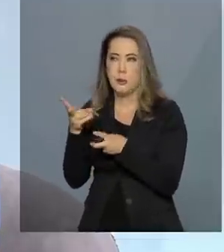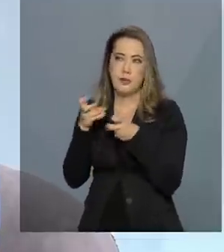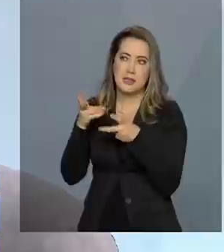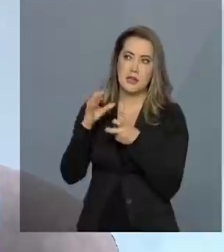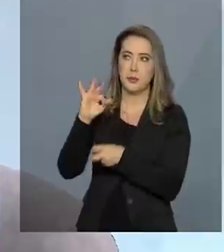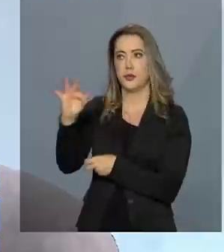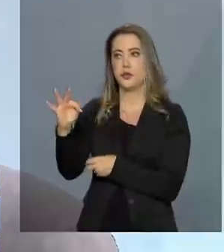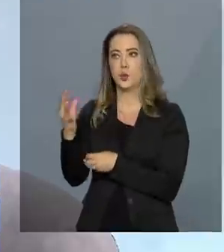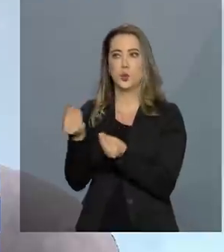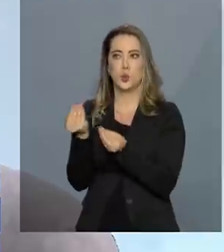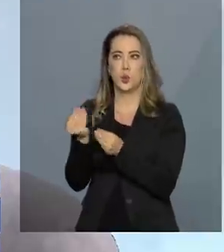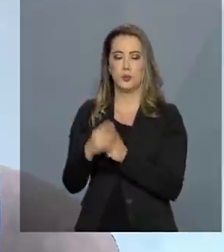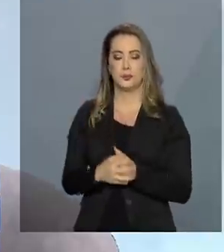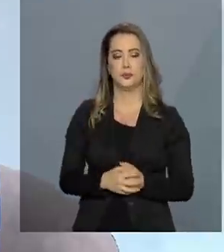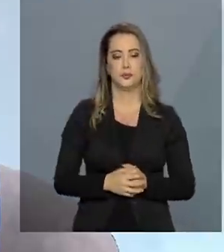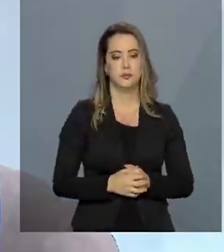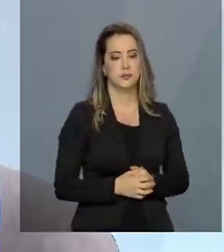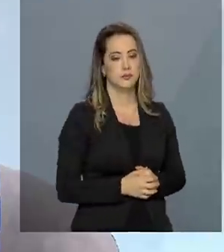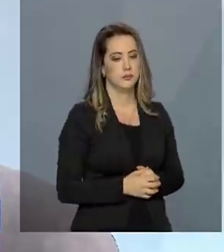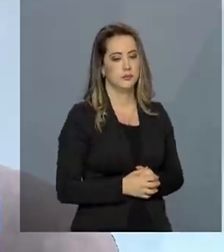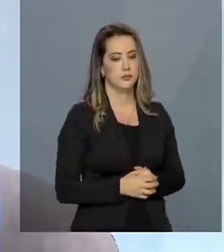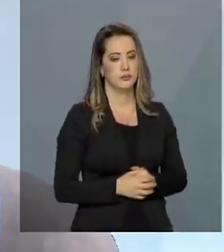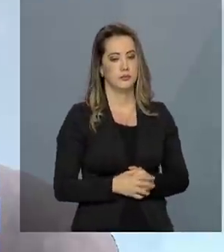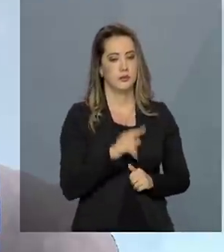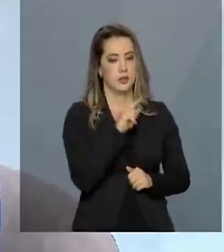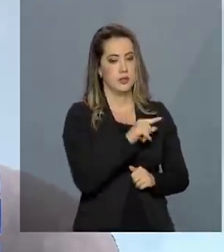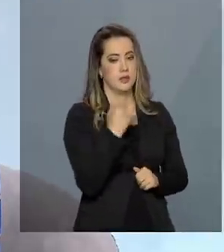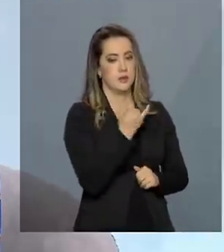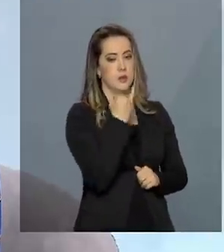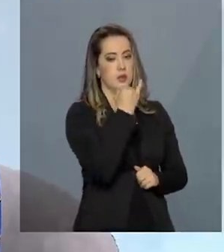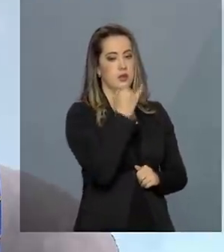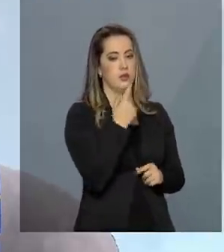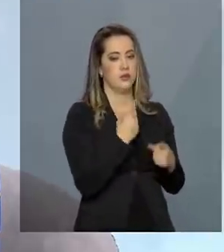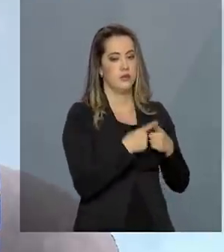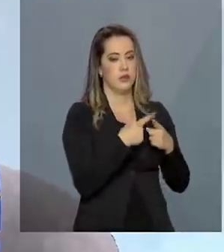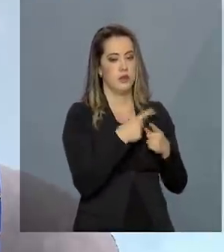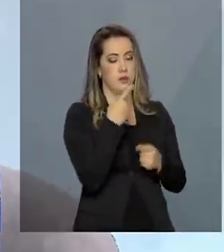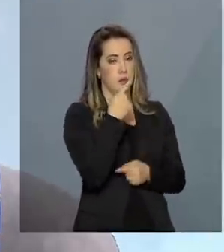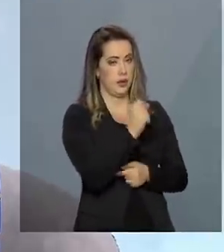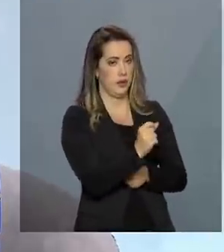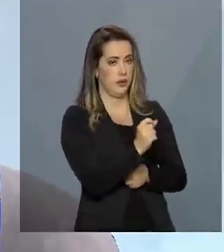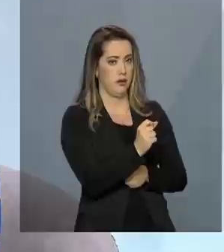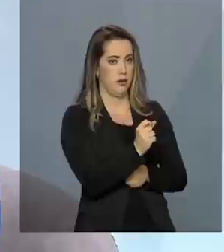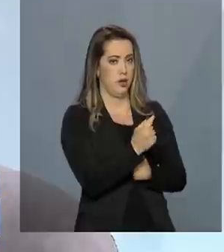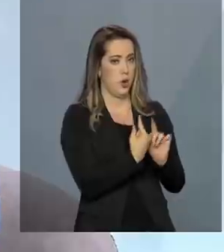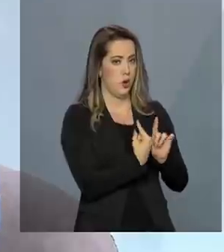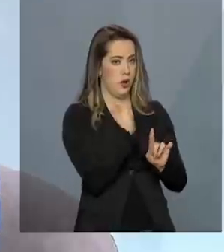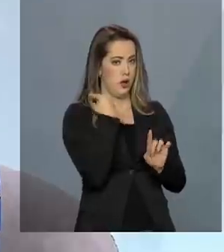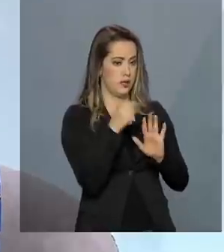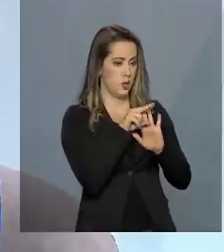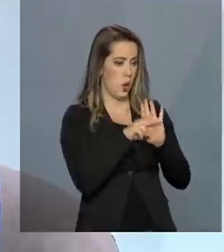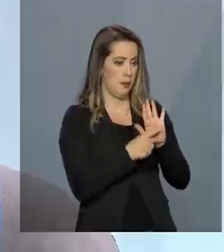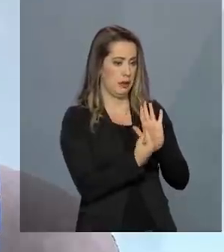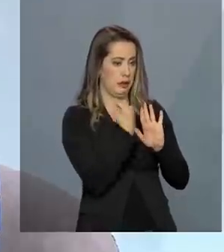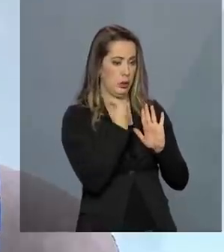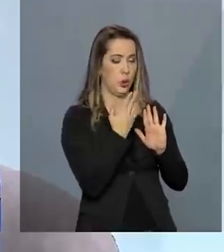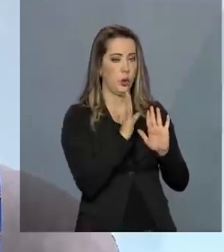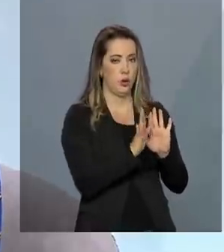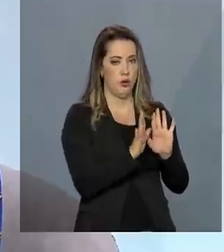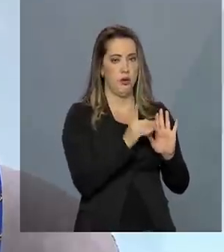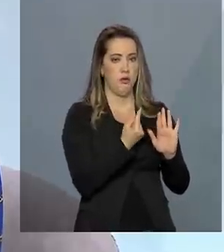Esse ponto que você colocou, Paula, é muito interessante porque no modelo anterior, todo